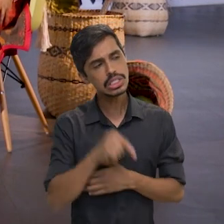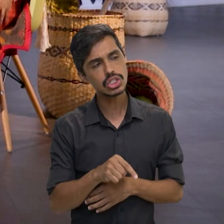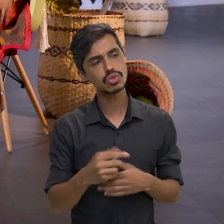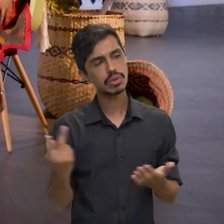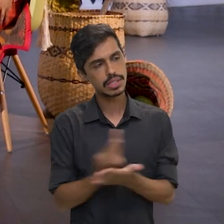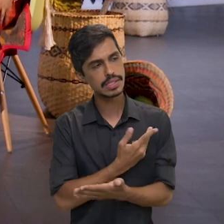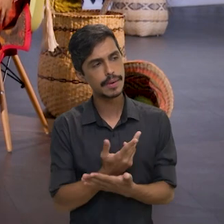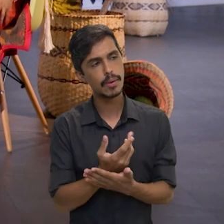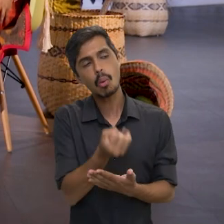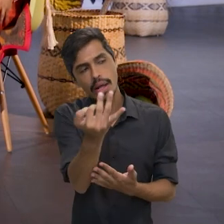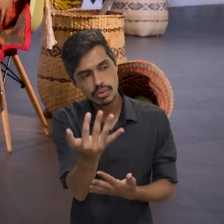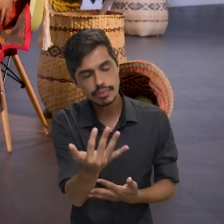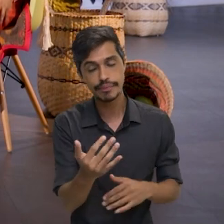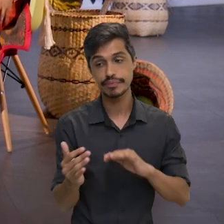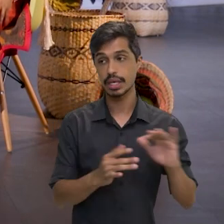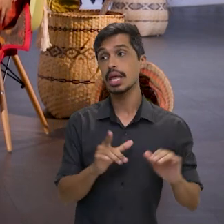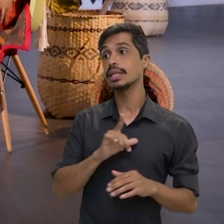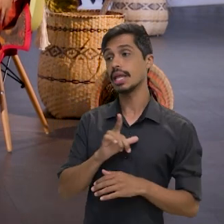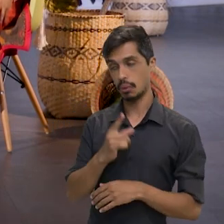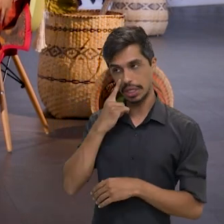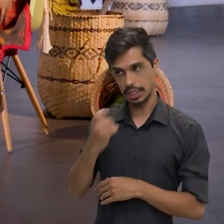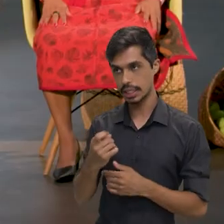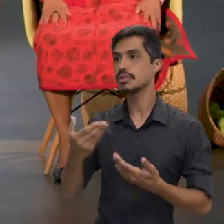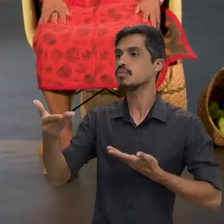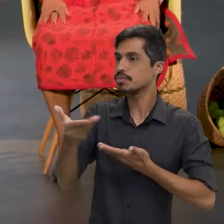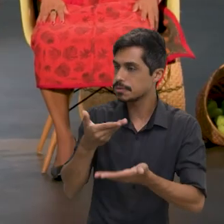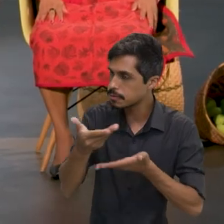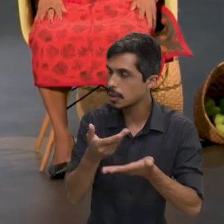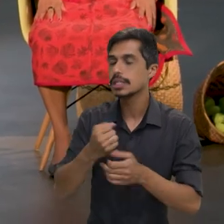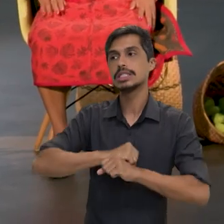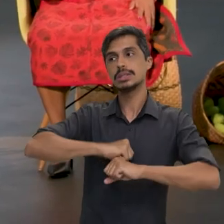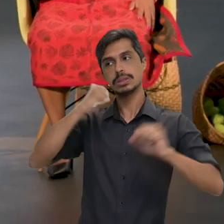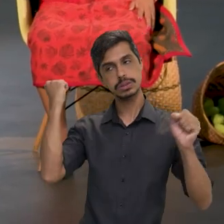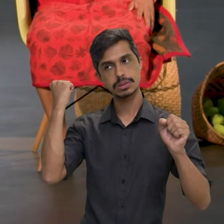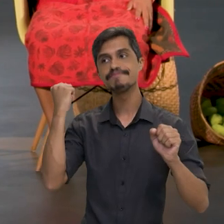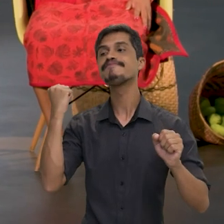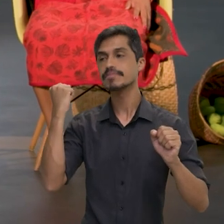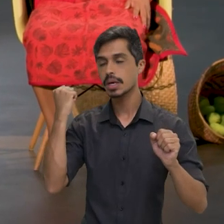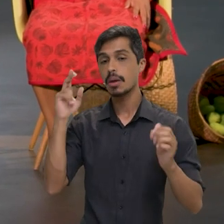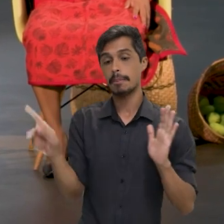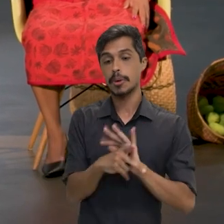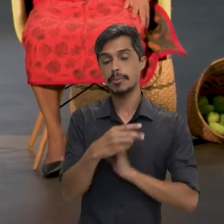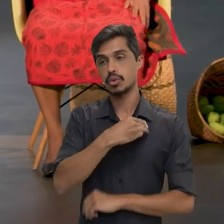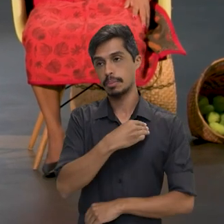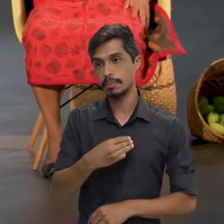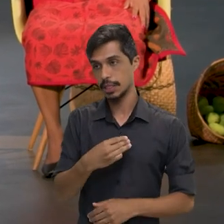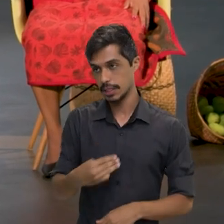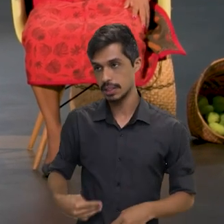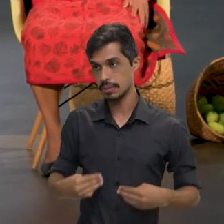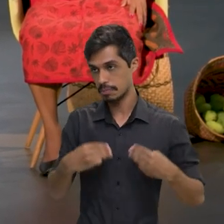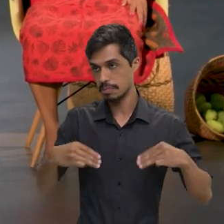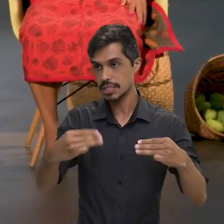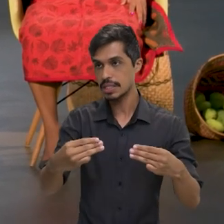repatriá-los? Olha, há um interesse e uma articulação muito grande do Ministério